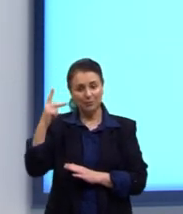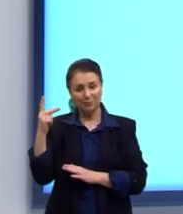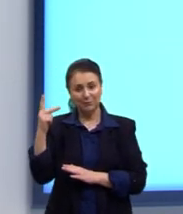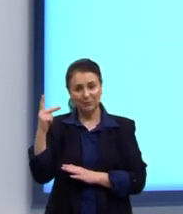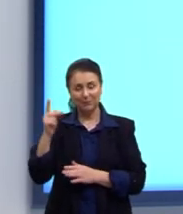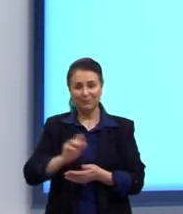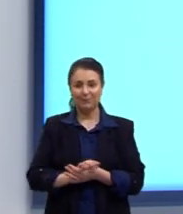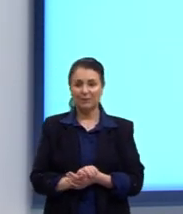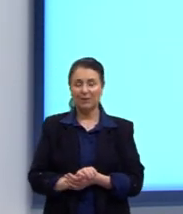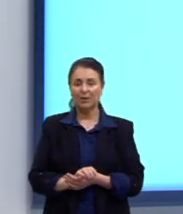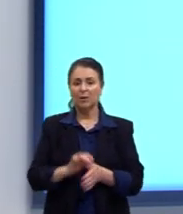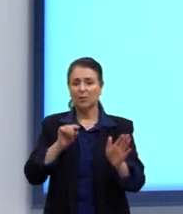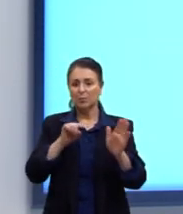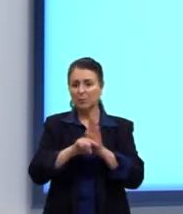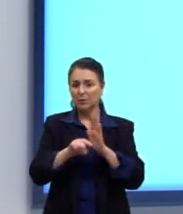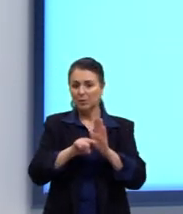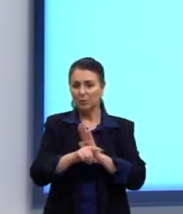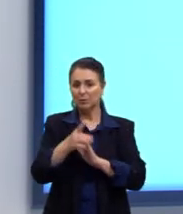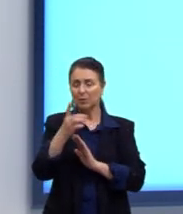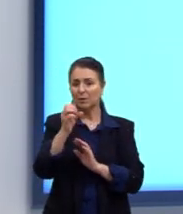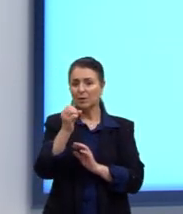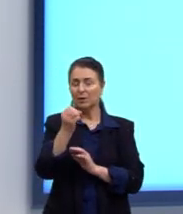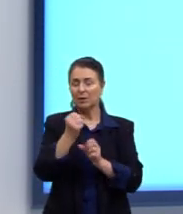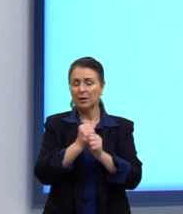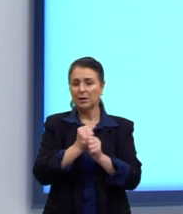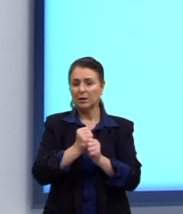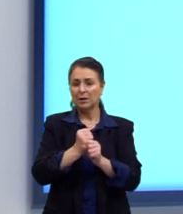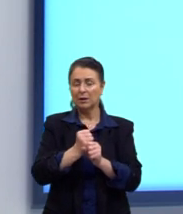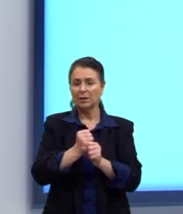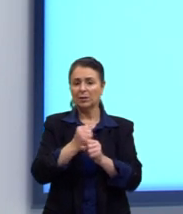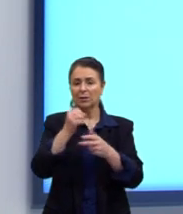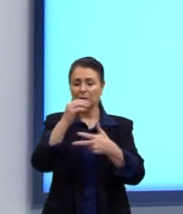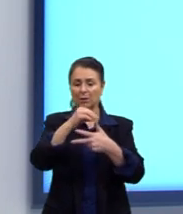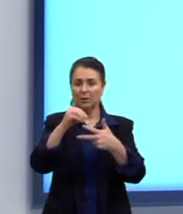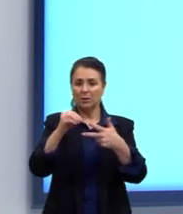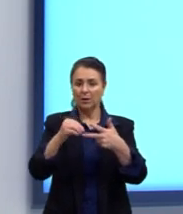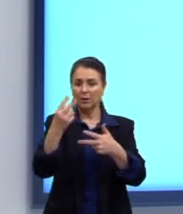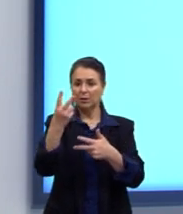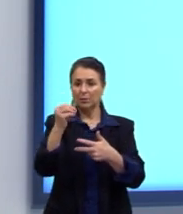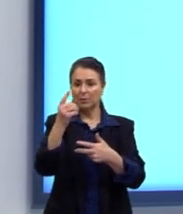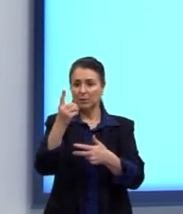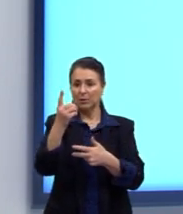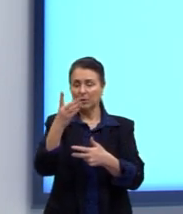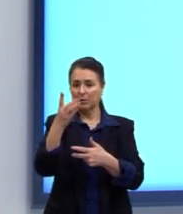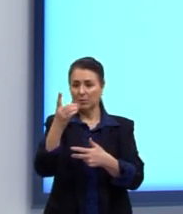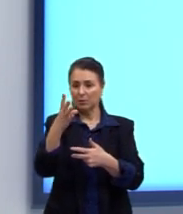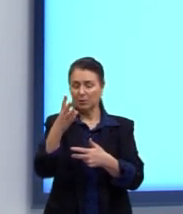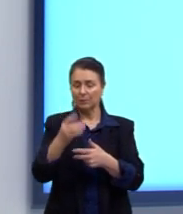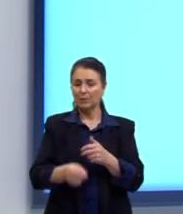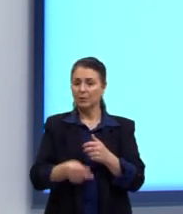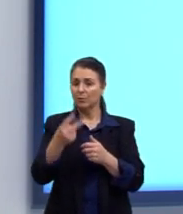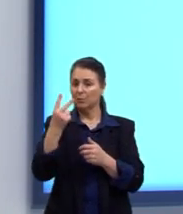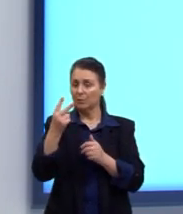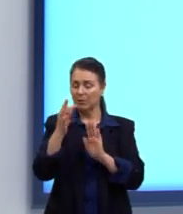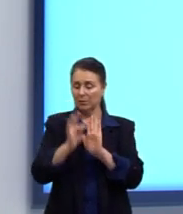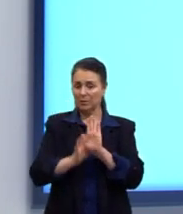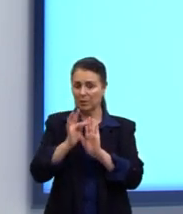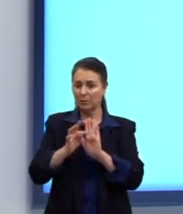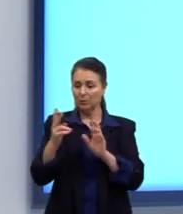Essa questão do Enem 2014, ela vai trazer dois textinhos para a gente pensar na relação dos dois.